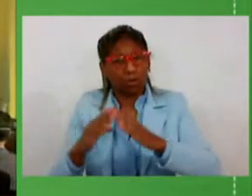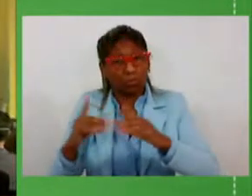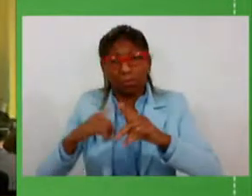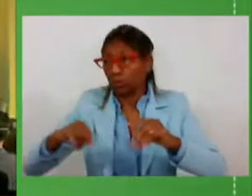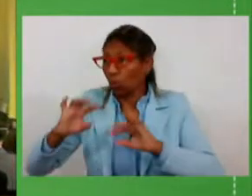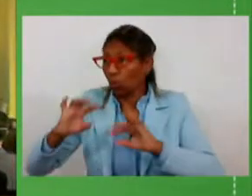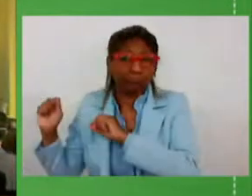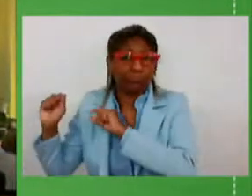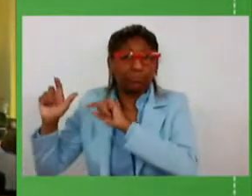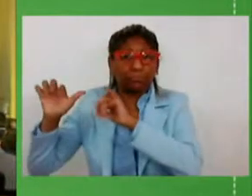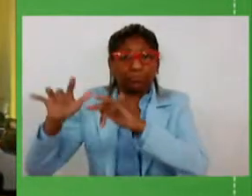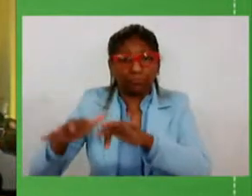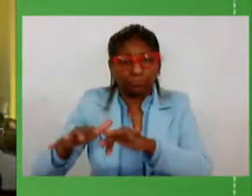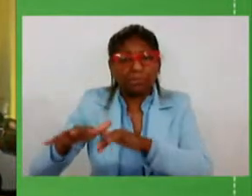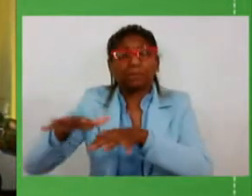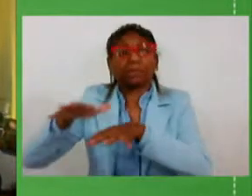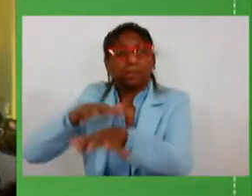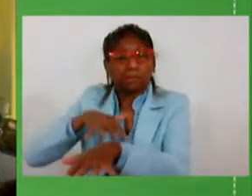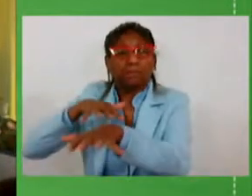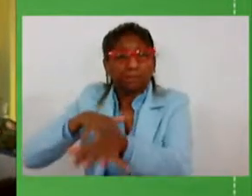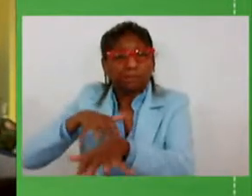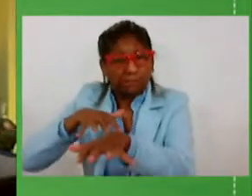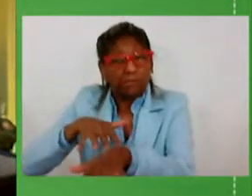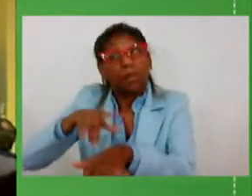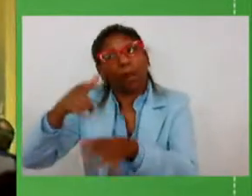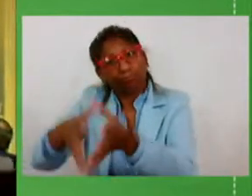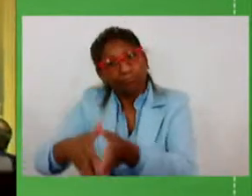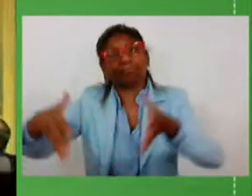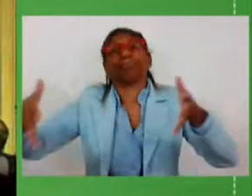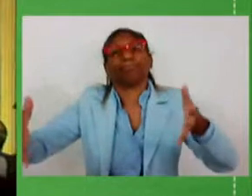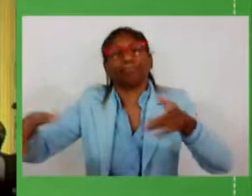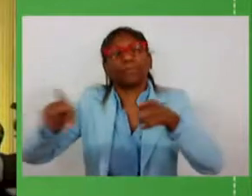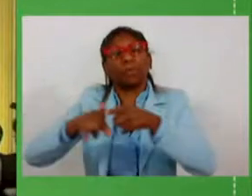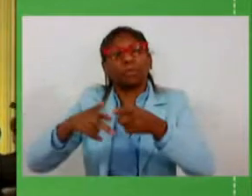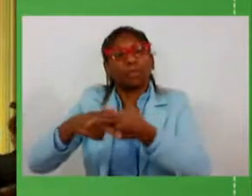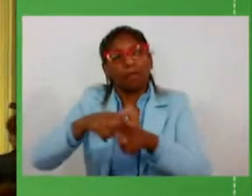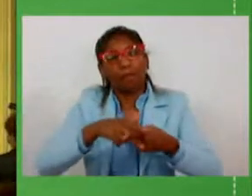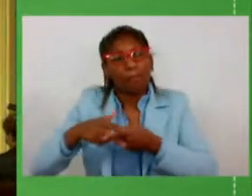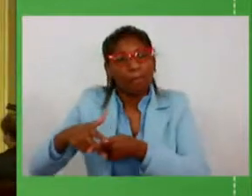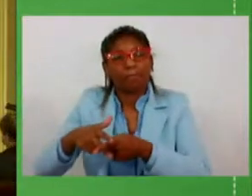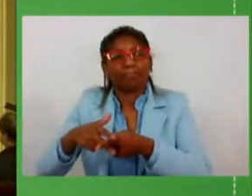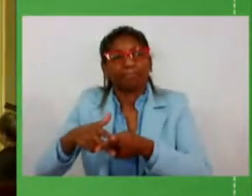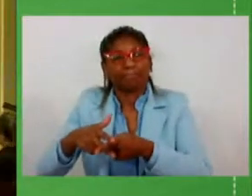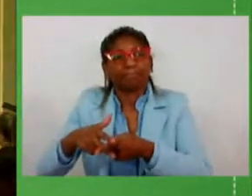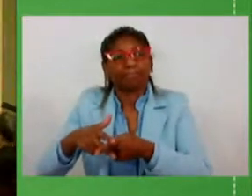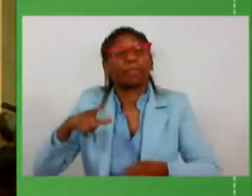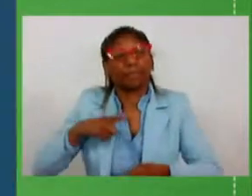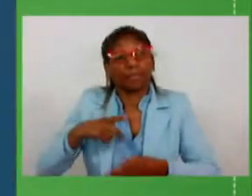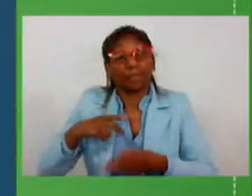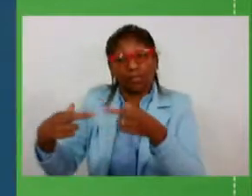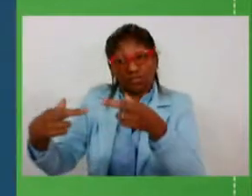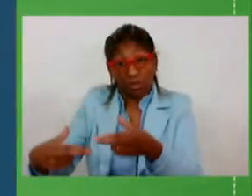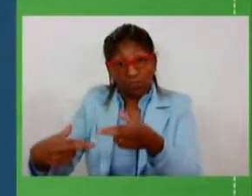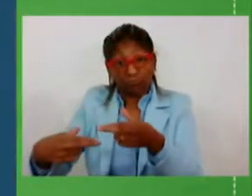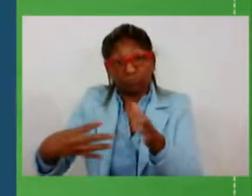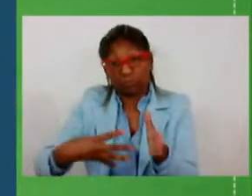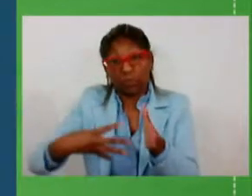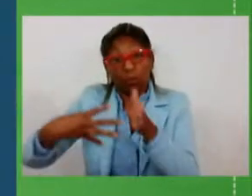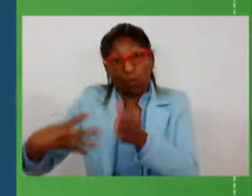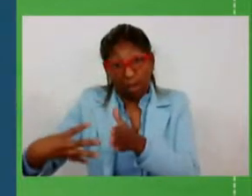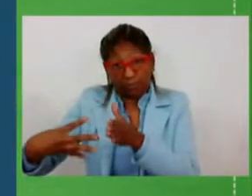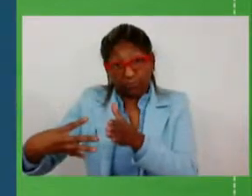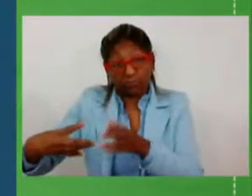se desloca durante o veraneio em recuperação de rodovias nós temos na região funcional número 4